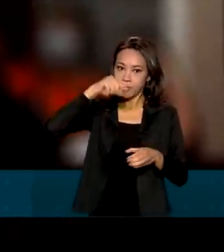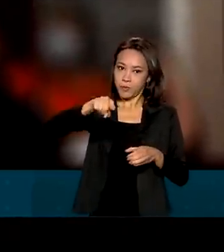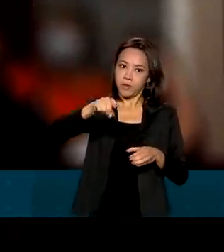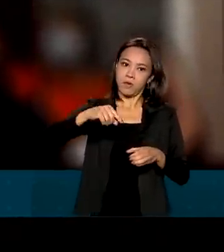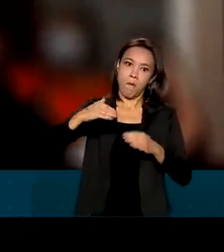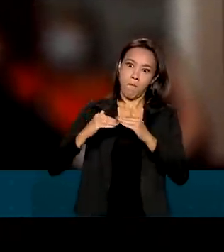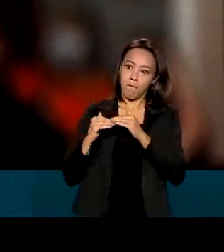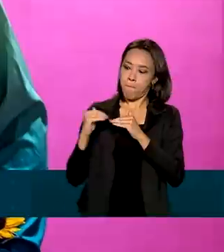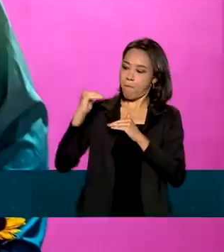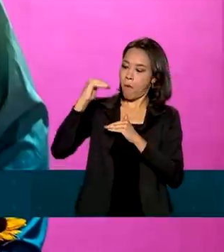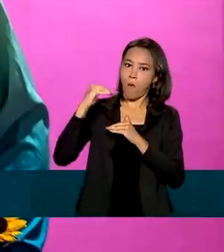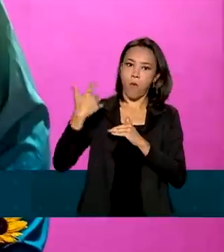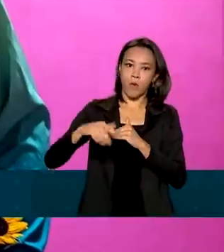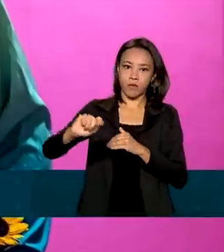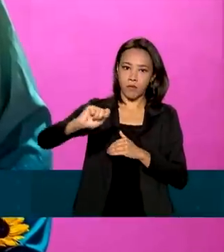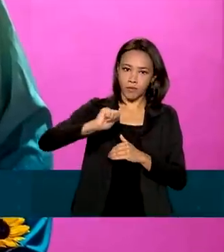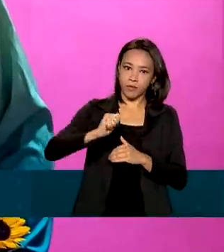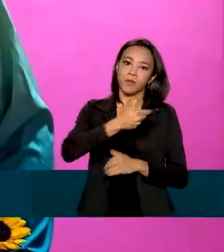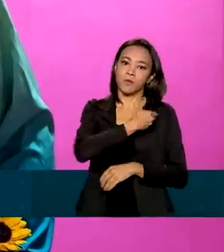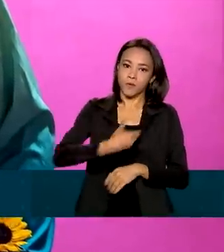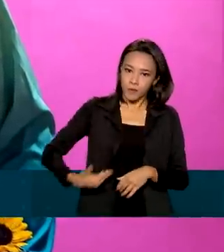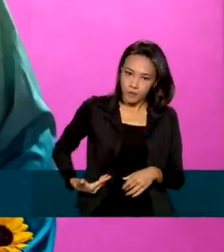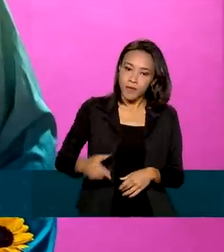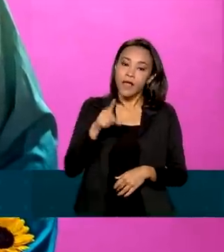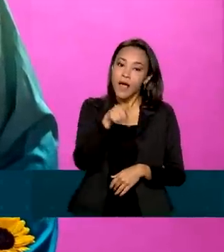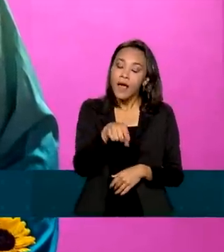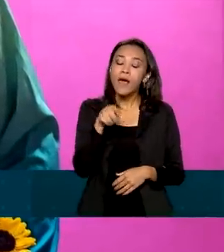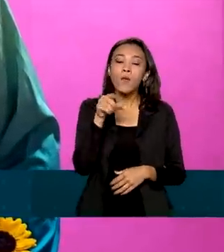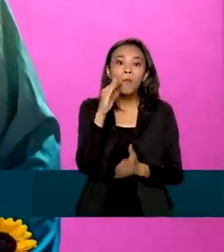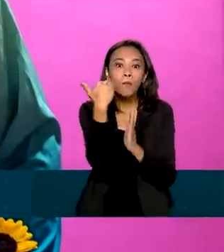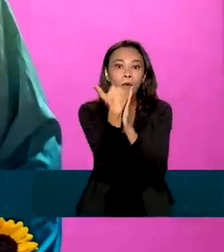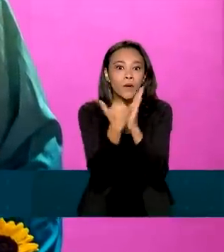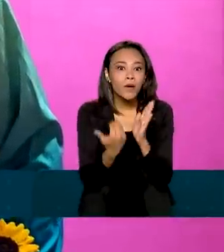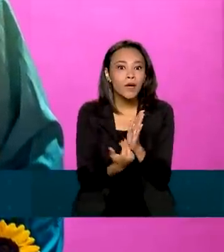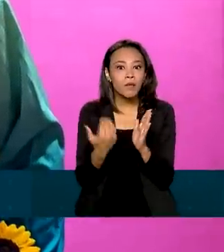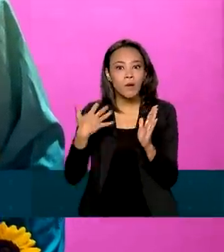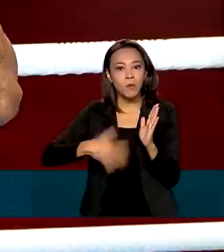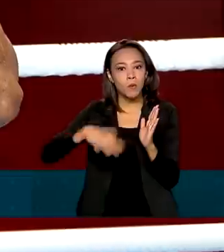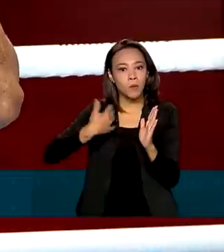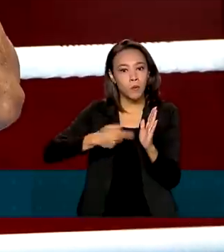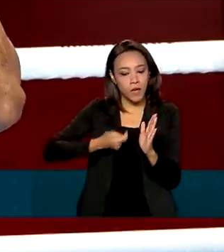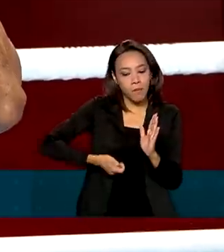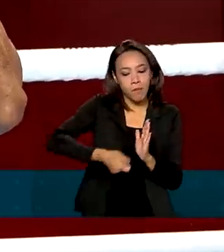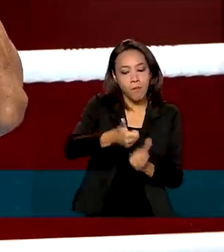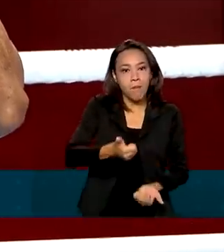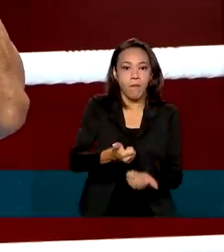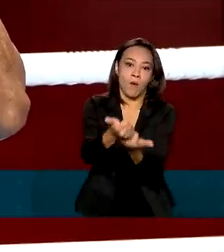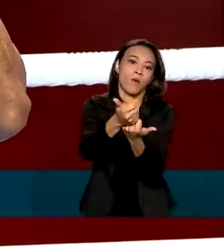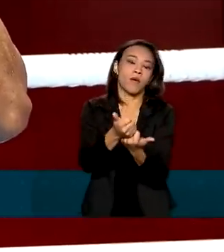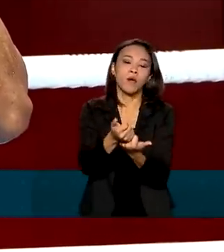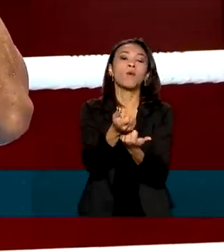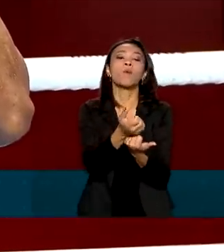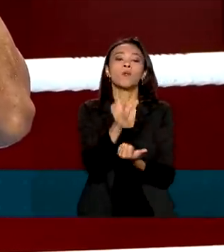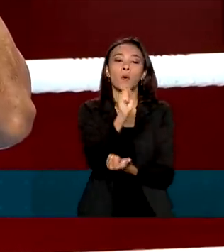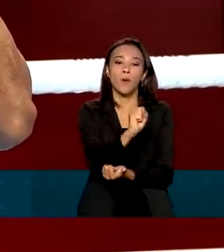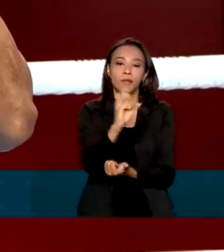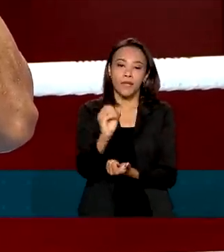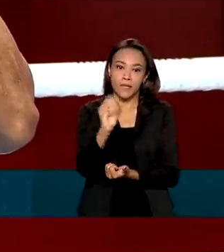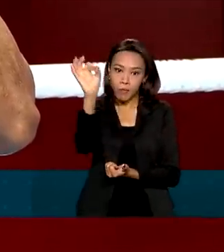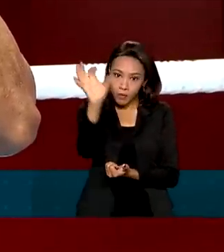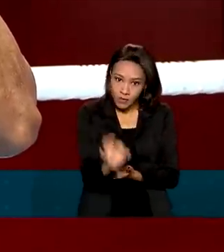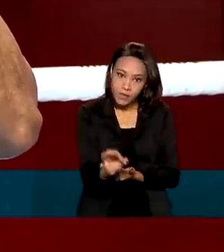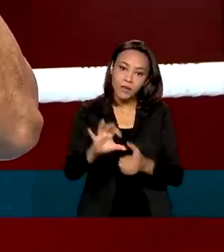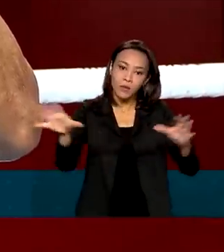máxima do Bolsa Atleta. O programa é considerado um dos maiores do mundo em patrocínio individual e patrocina 80% da